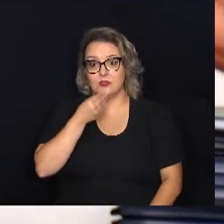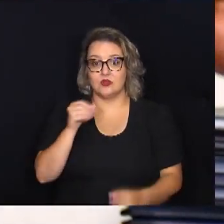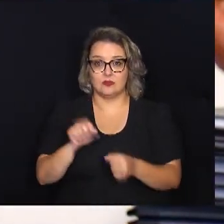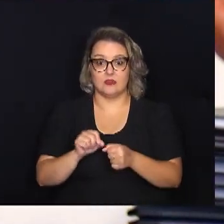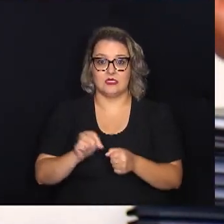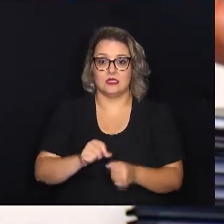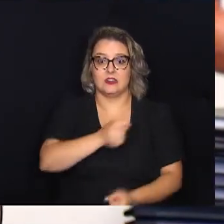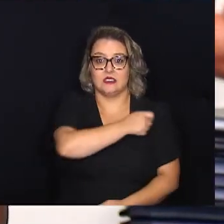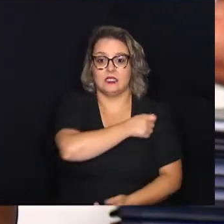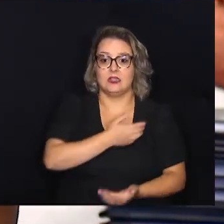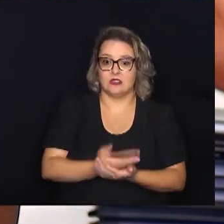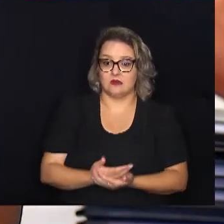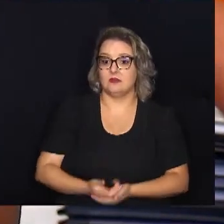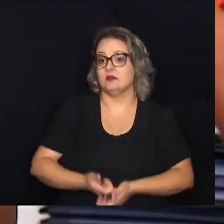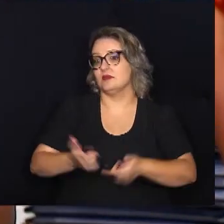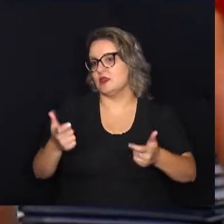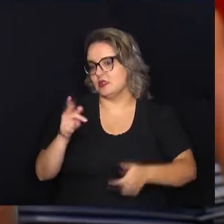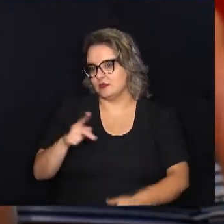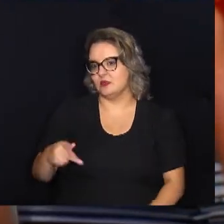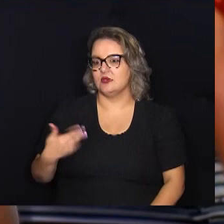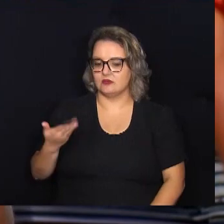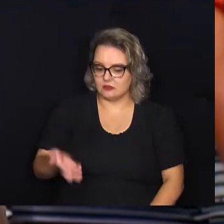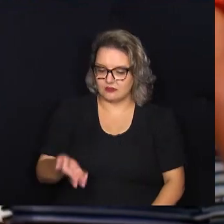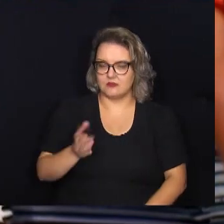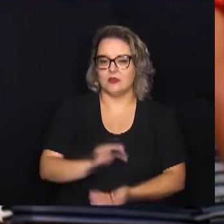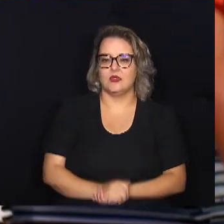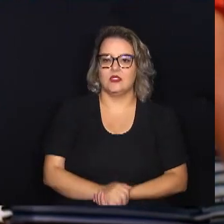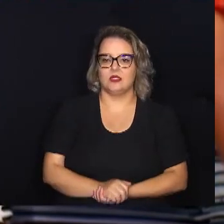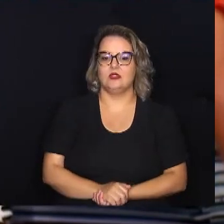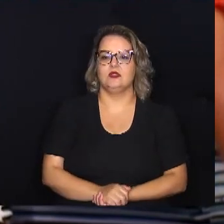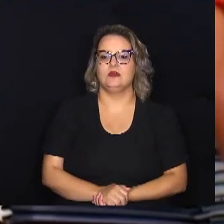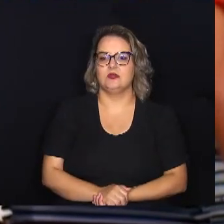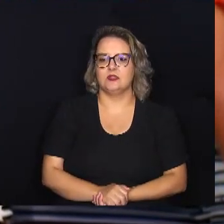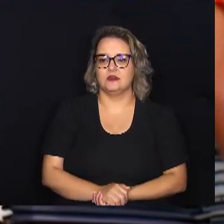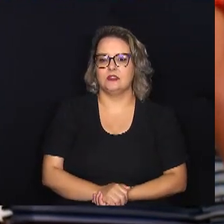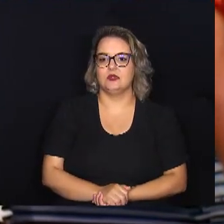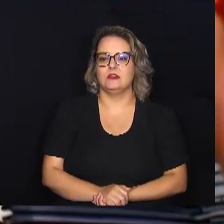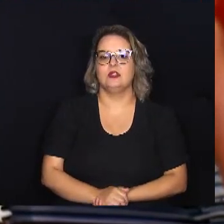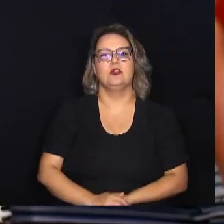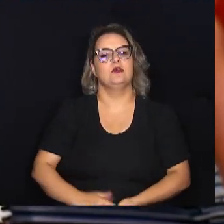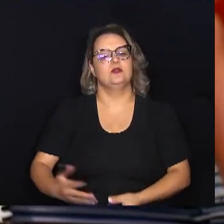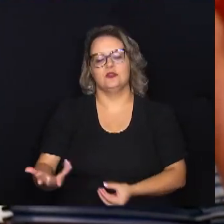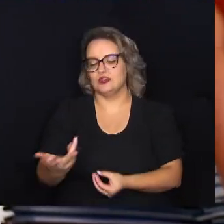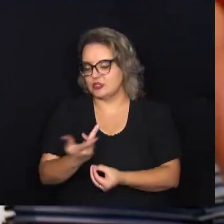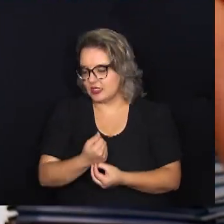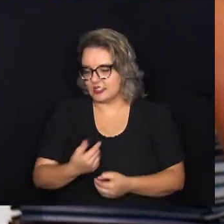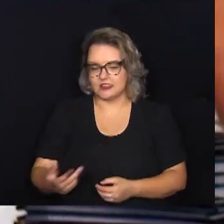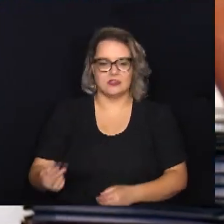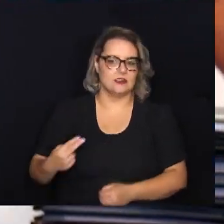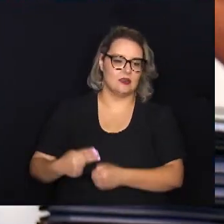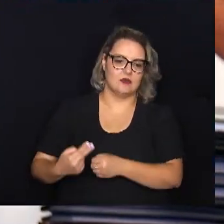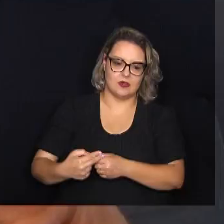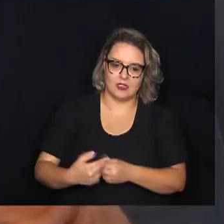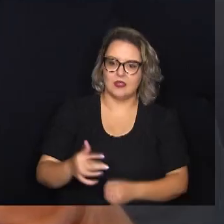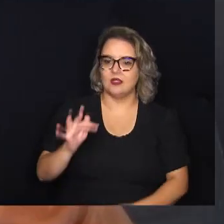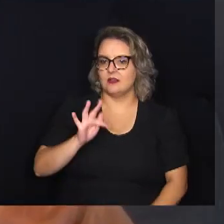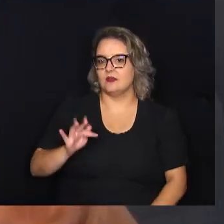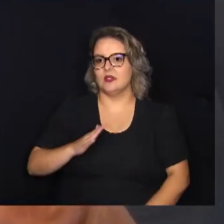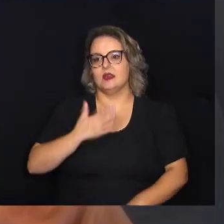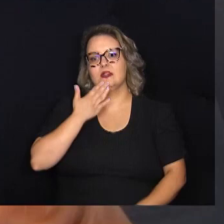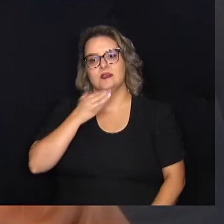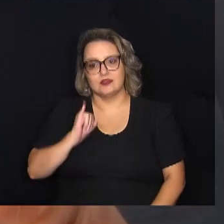grandes professores também aqui fora. Toquei já no Instituto de Artes da Unicamp, toquei em uma faculdade em Indaratuba.